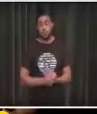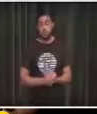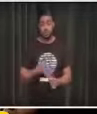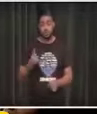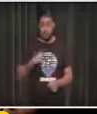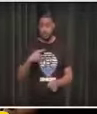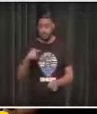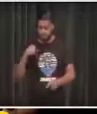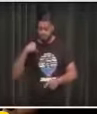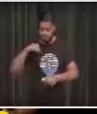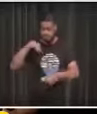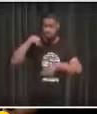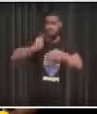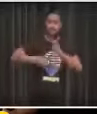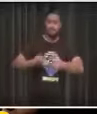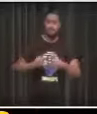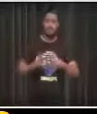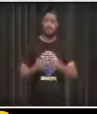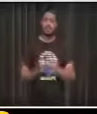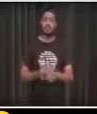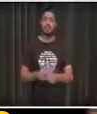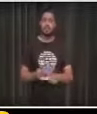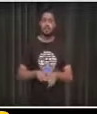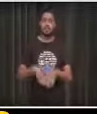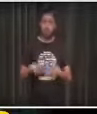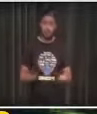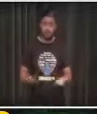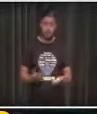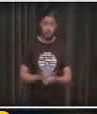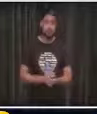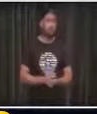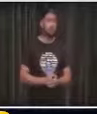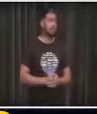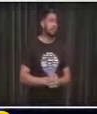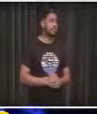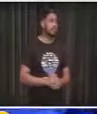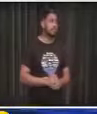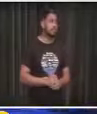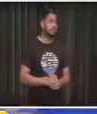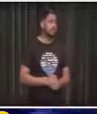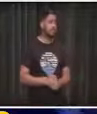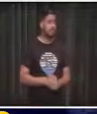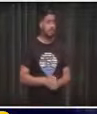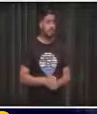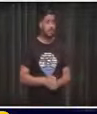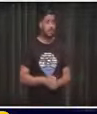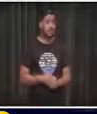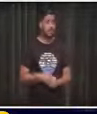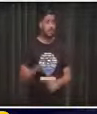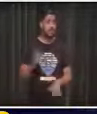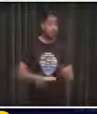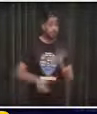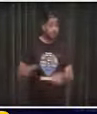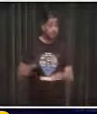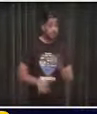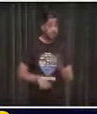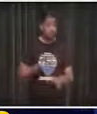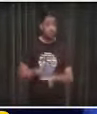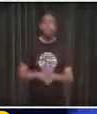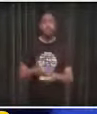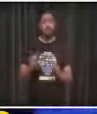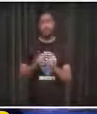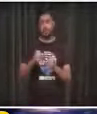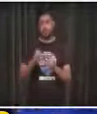você dar a volta por cima. Então, o Durkheim diz, dependendo da situação